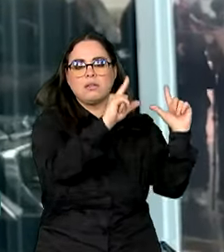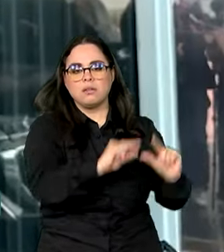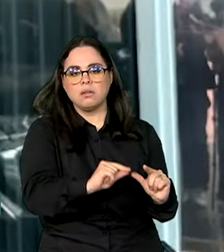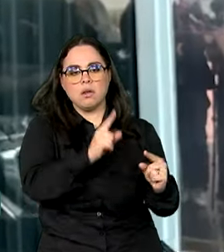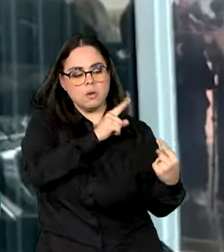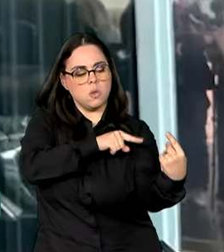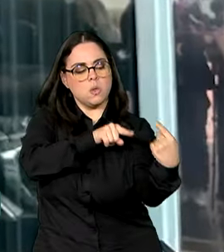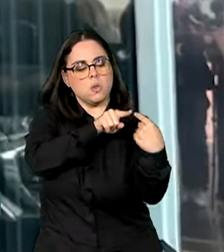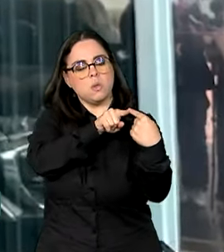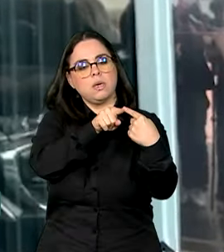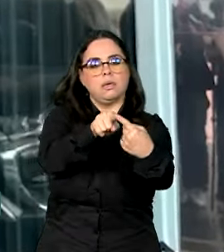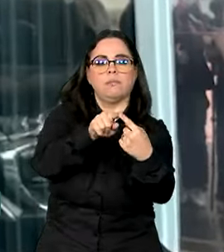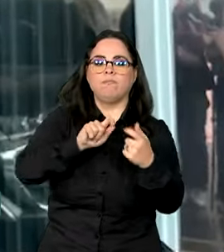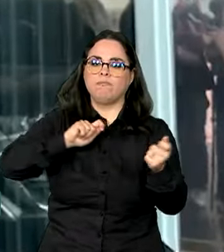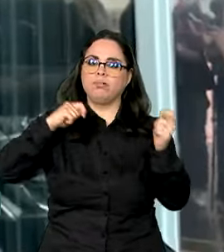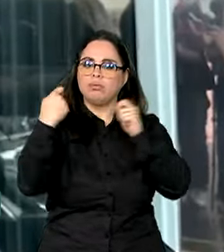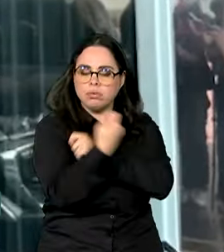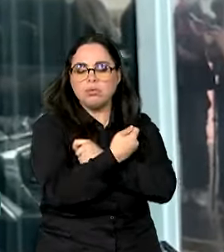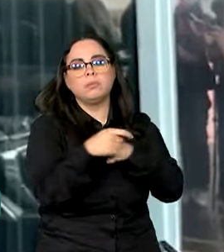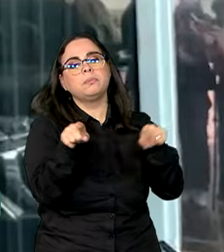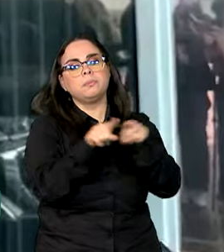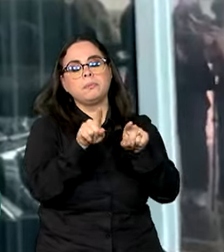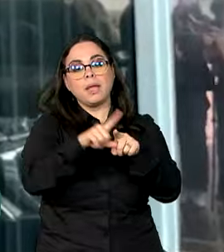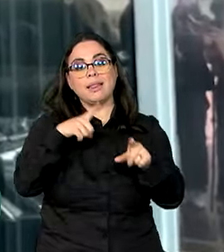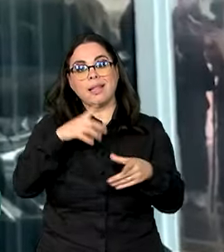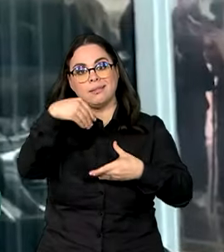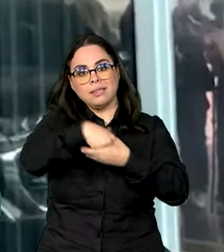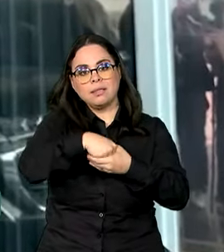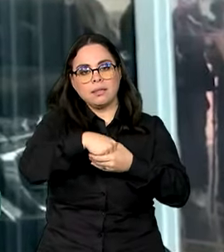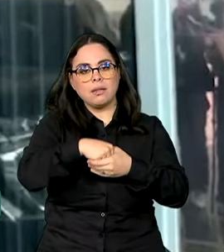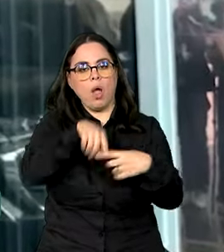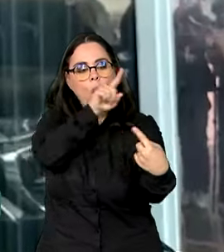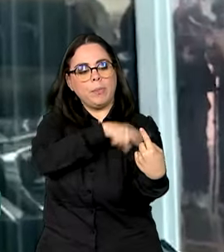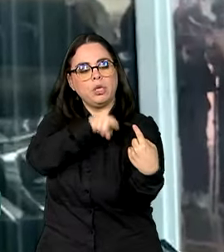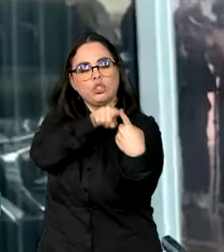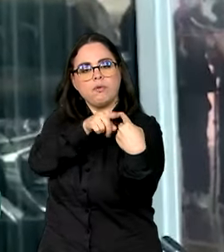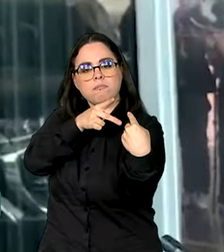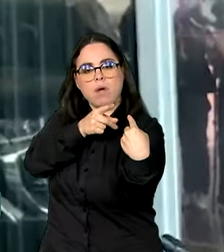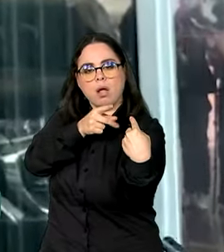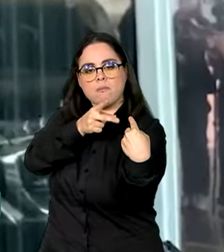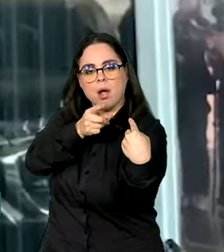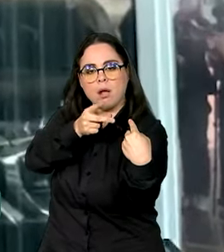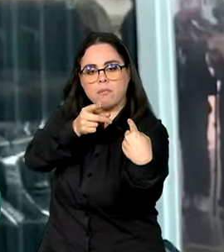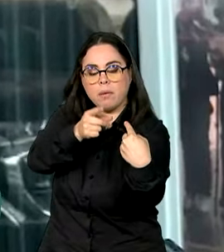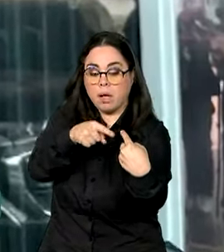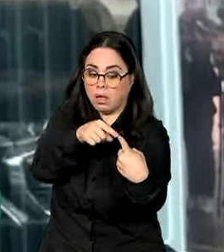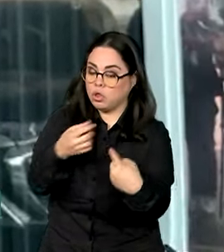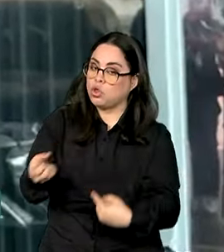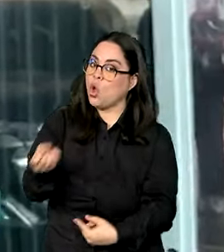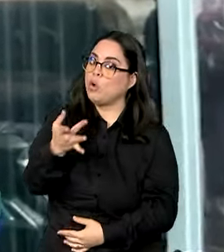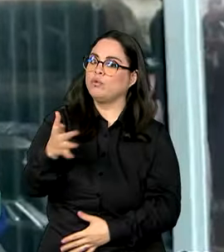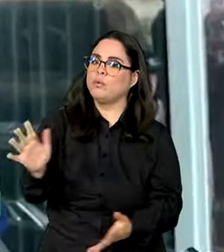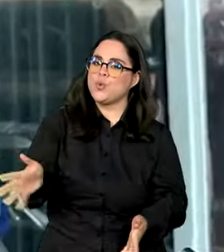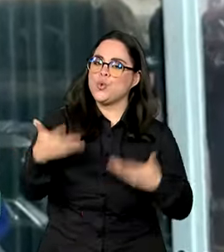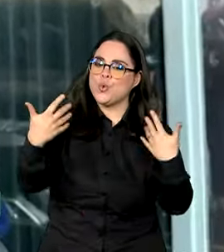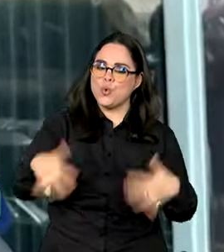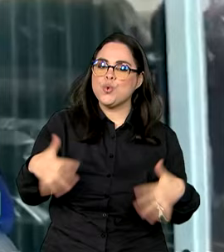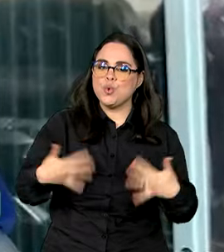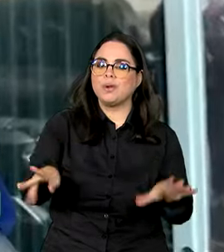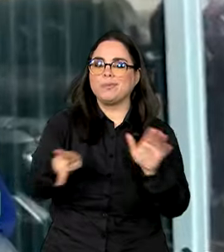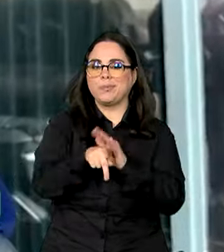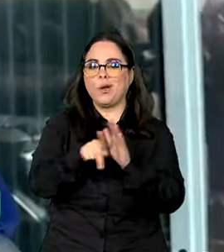para a meta. Agora temos um regime de meta contínua, que é uma novidade saudada pelos